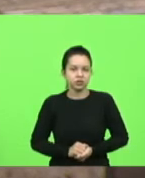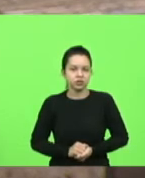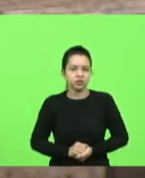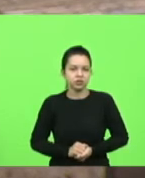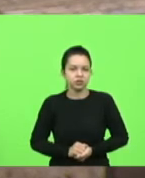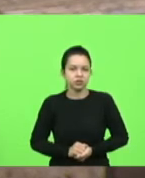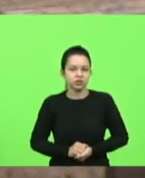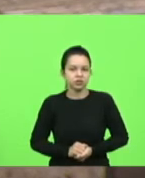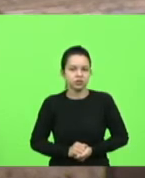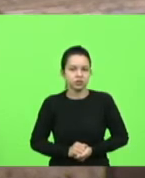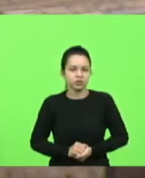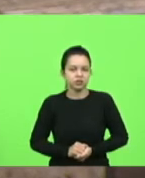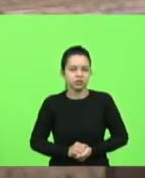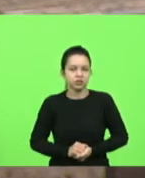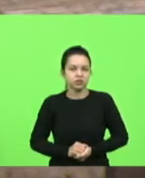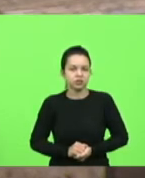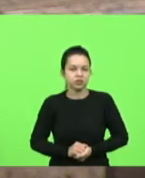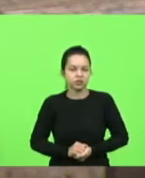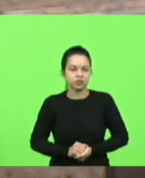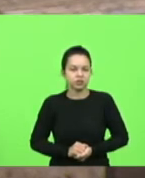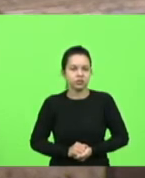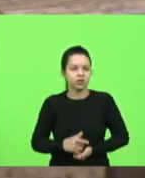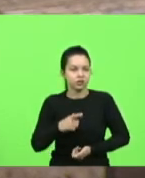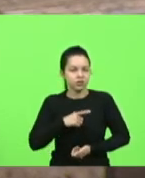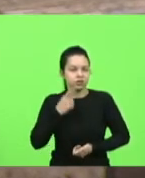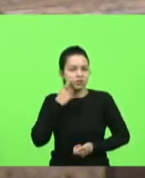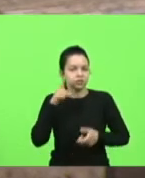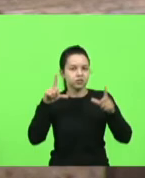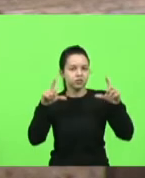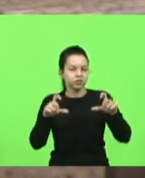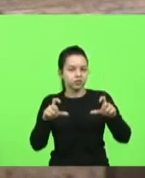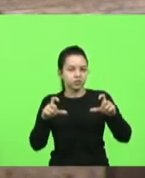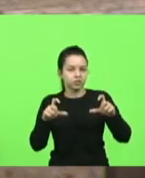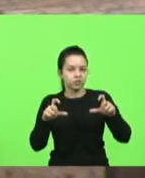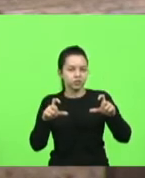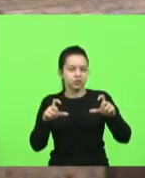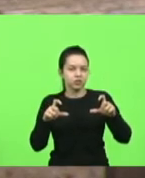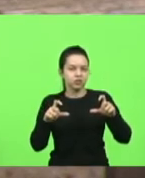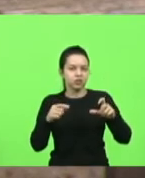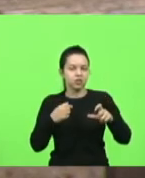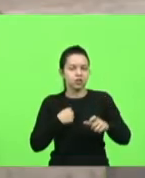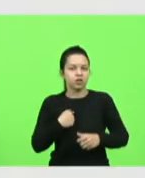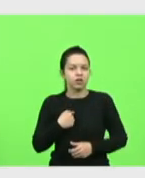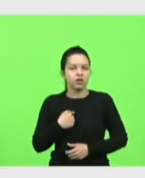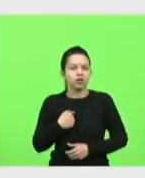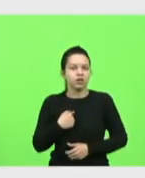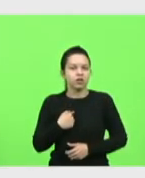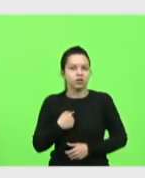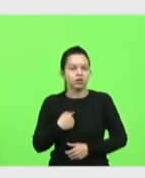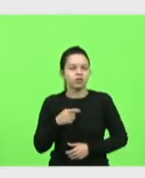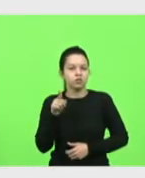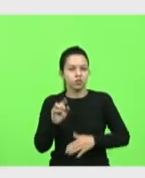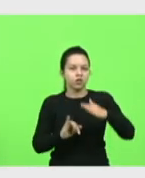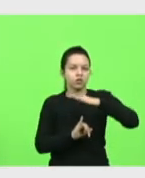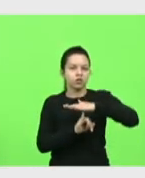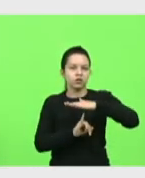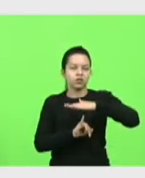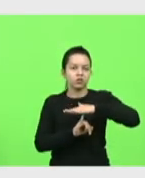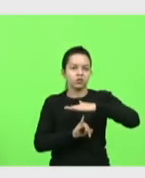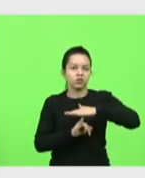uma imagem essa é da um evento lá da IFSC em